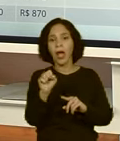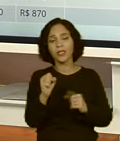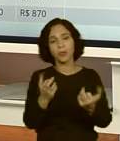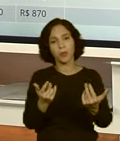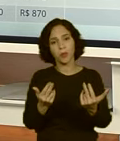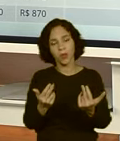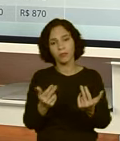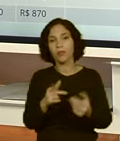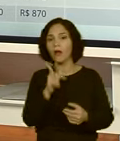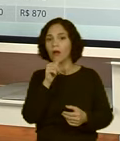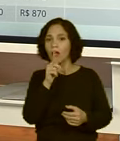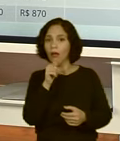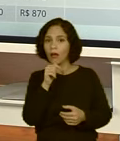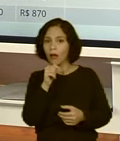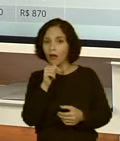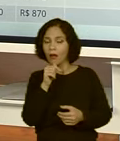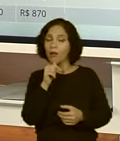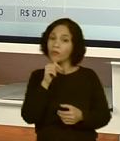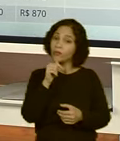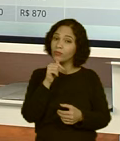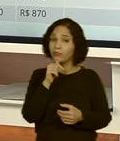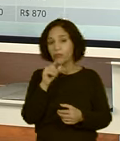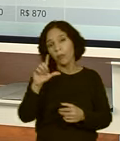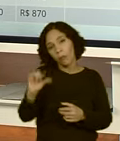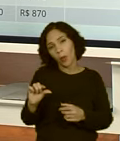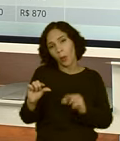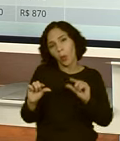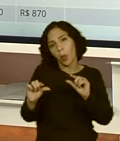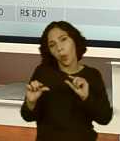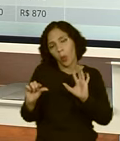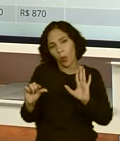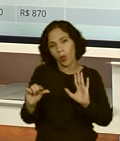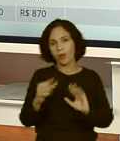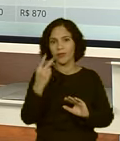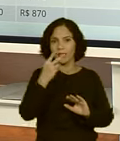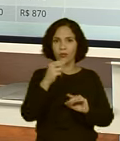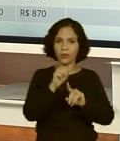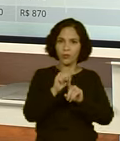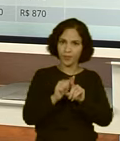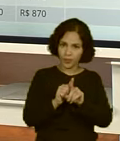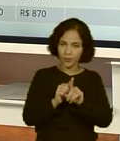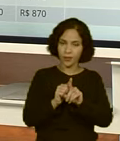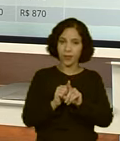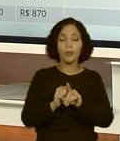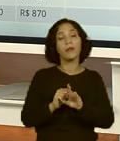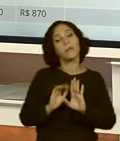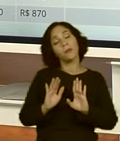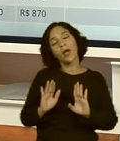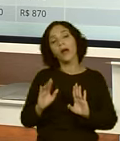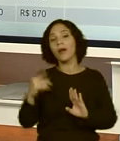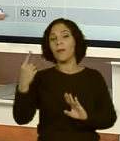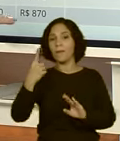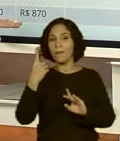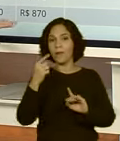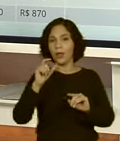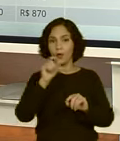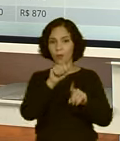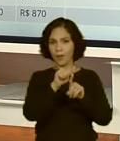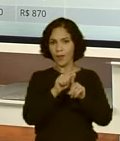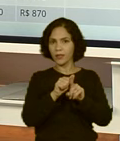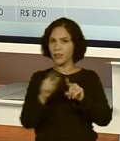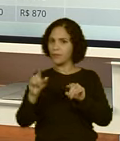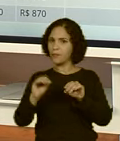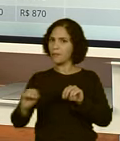manteve igual, a água ficou um pouquinho menor do que o segundo mês, mas bem maior do que o primeiro mês, e ela teve